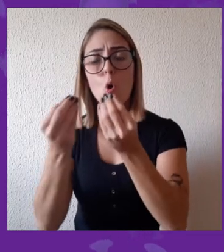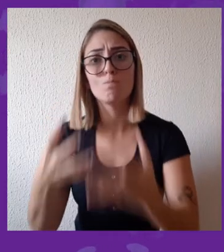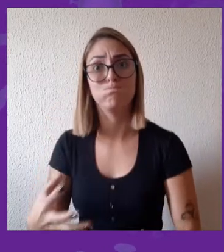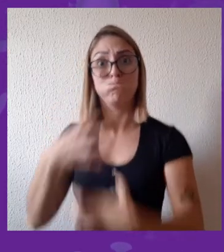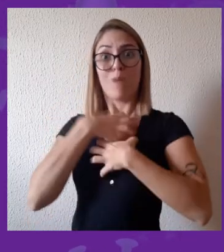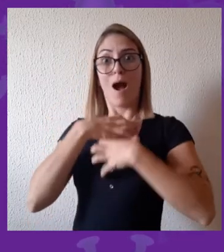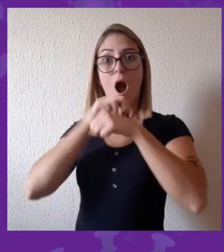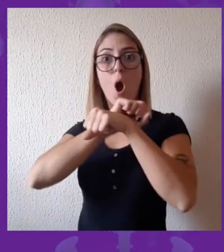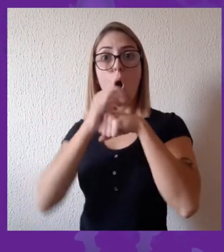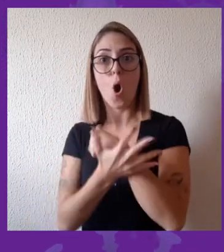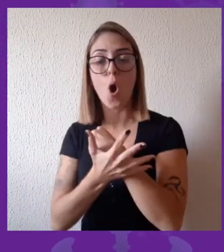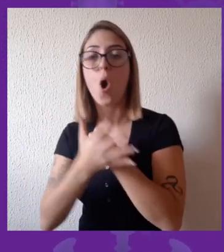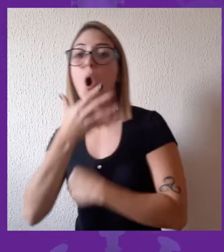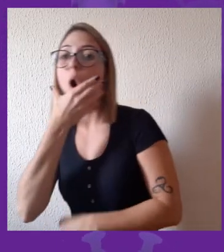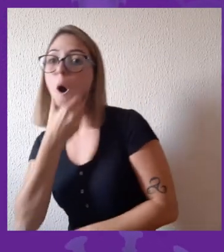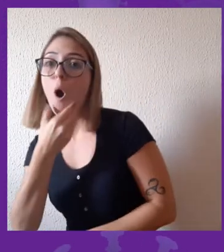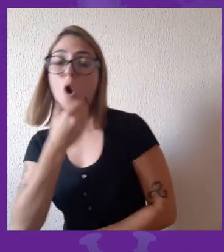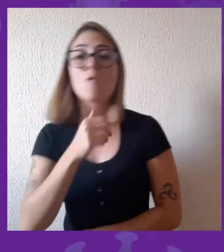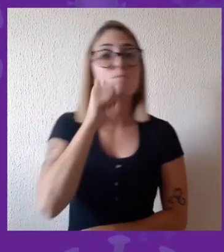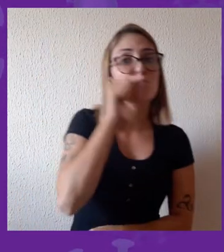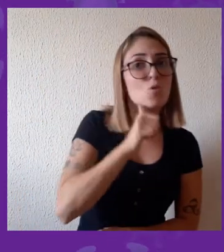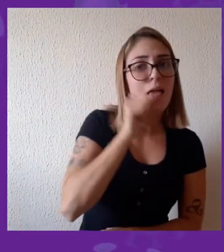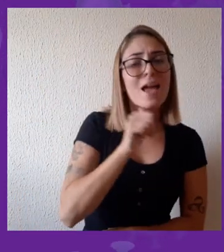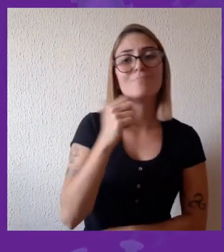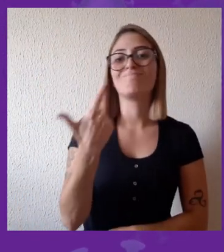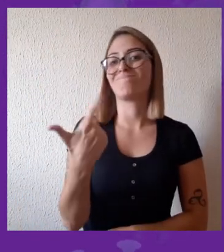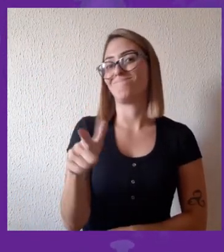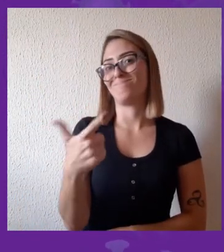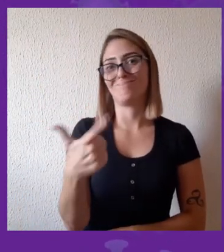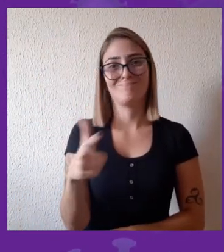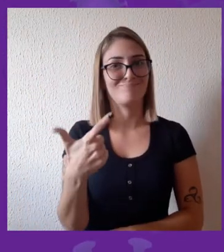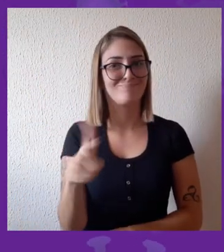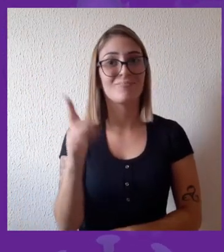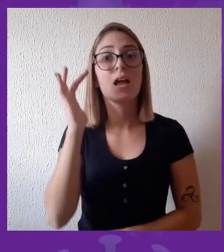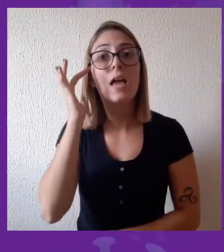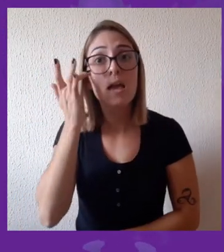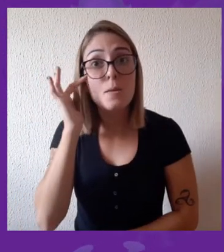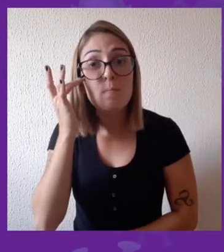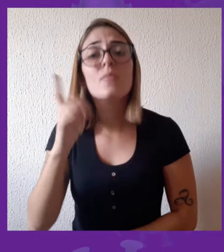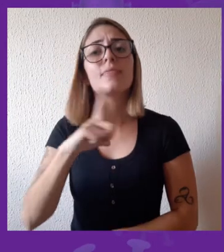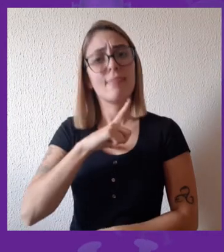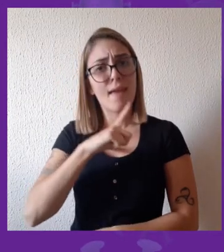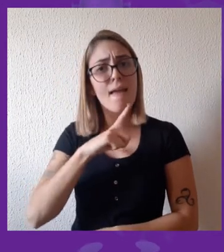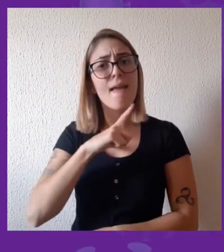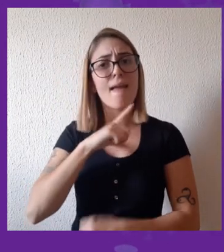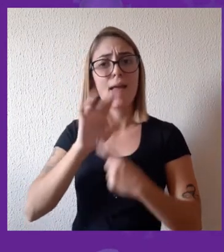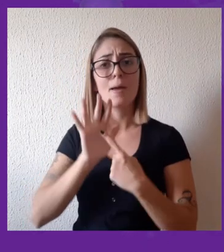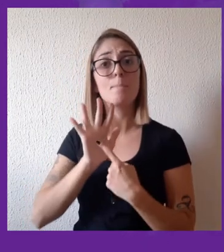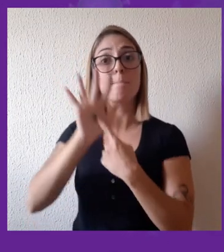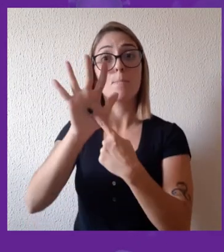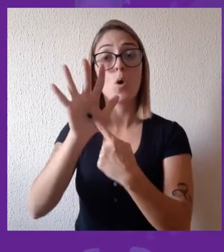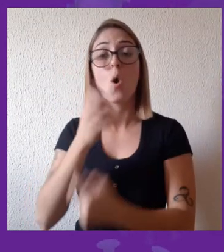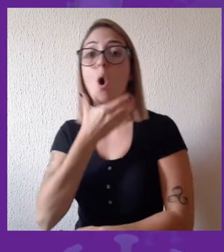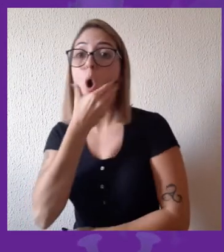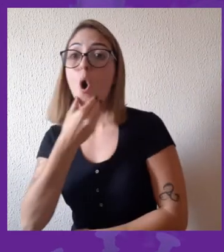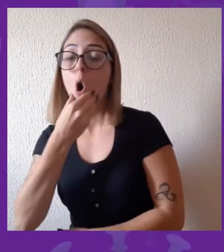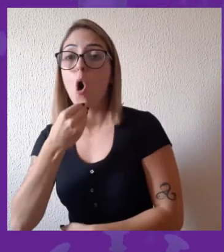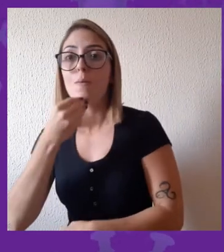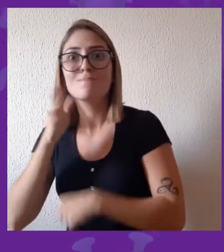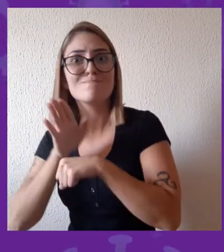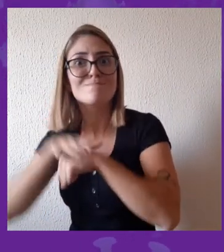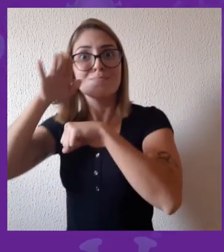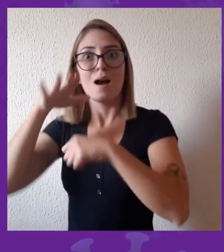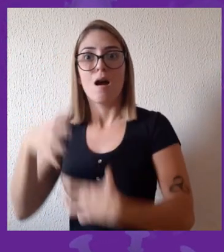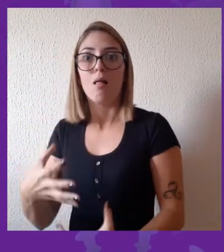Entretanto, existem várias hipóteses baseadas em outros dados epidemiológicos de outras situações de saúde